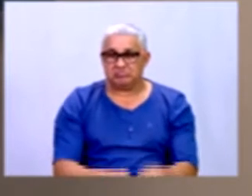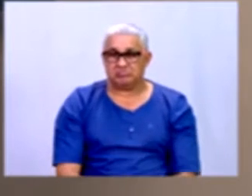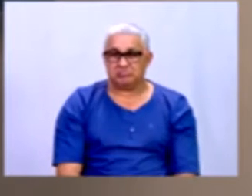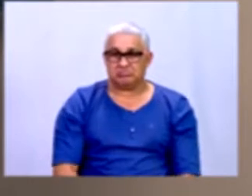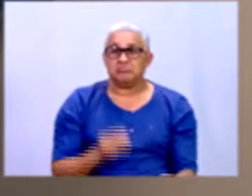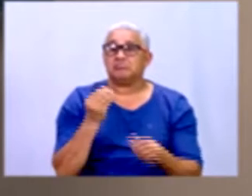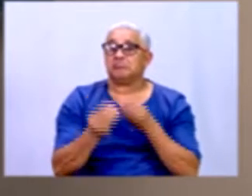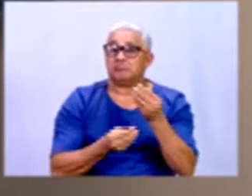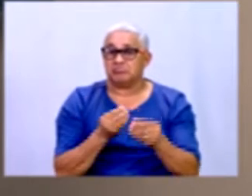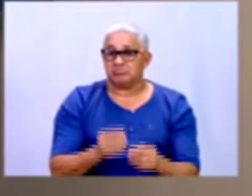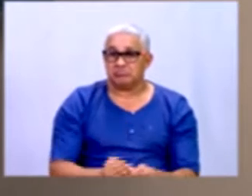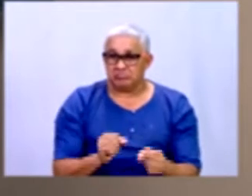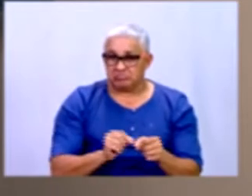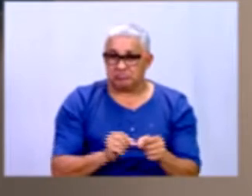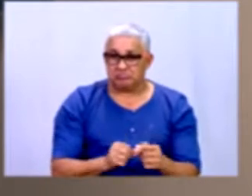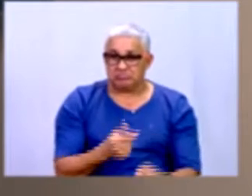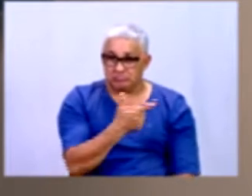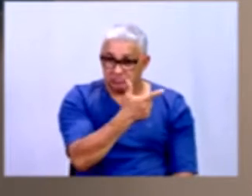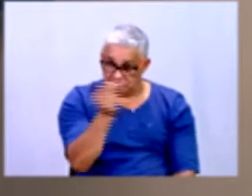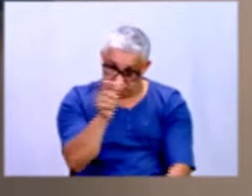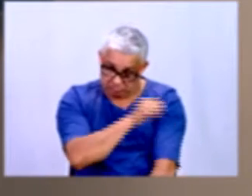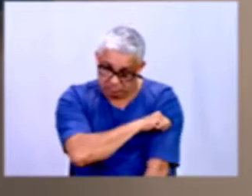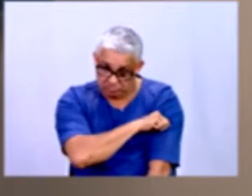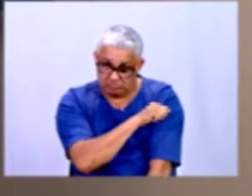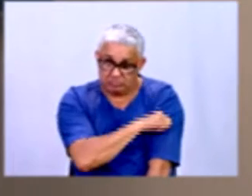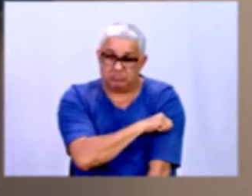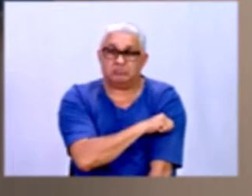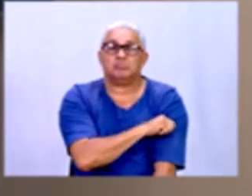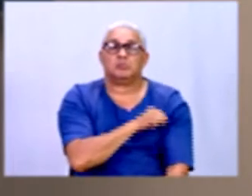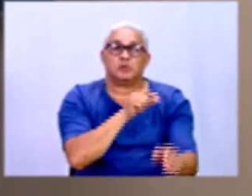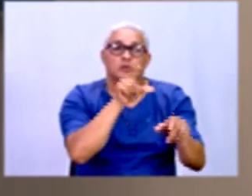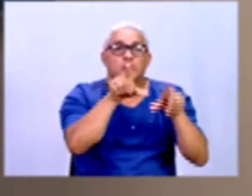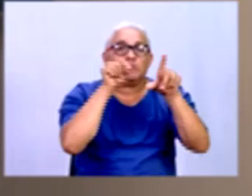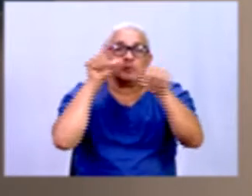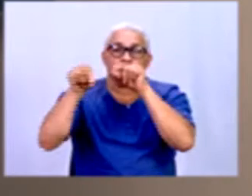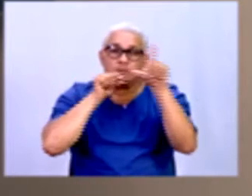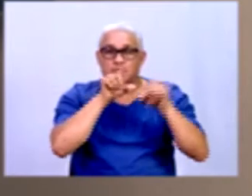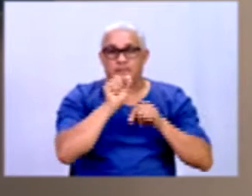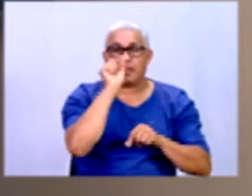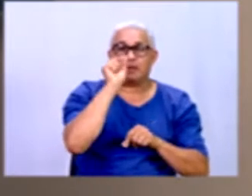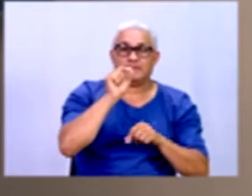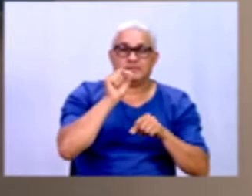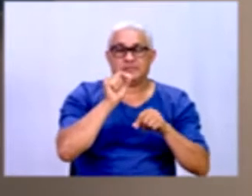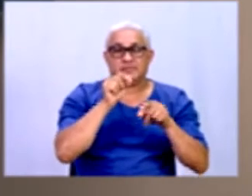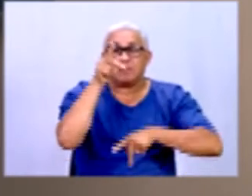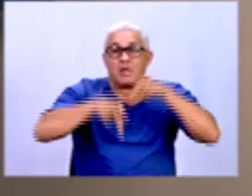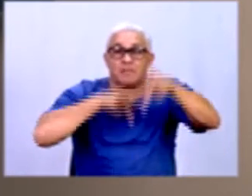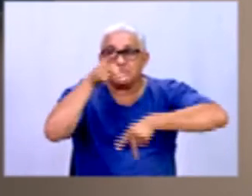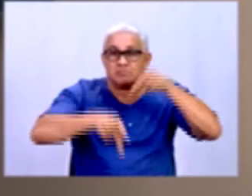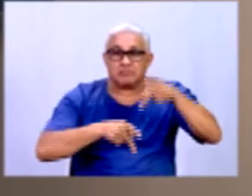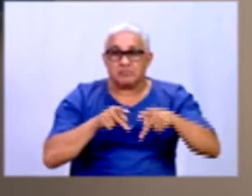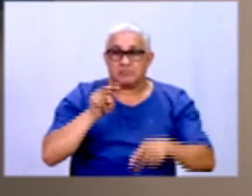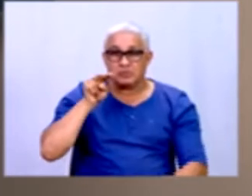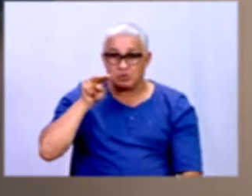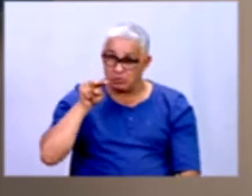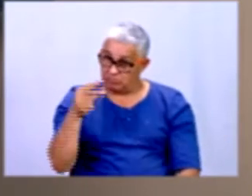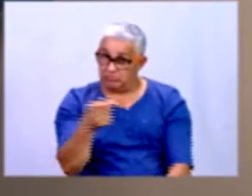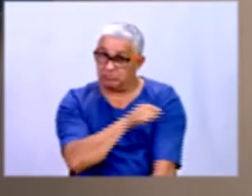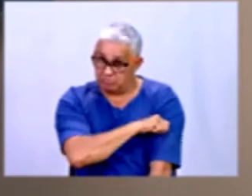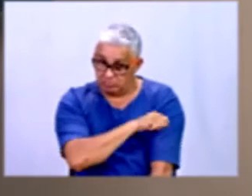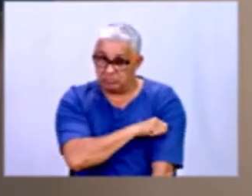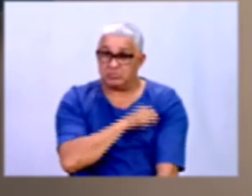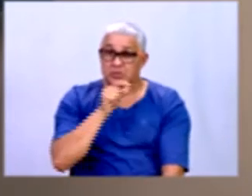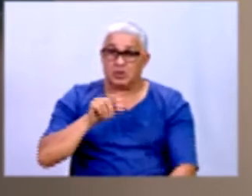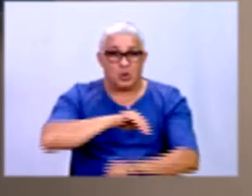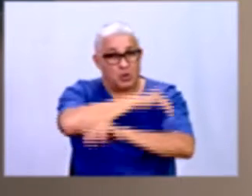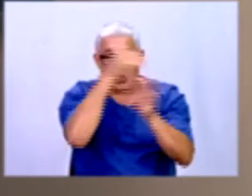Como vai ser feito? Vai ser feito com 200 alunos. Então, o que é a população? Os 2 mil alunos